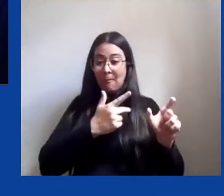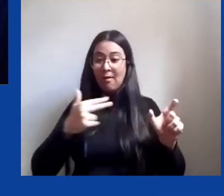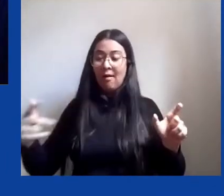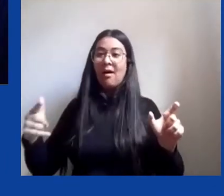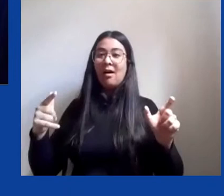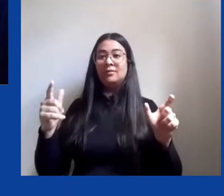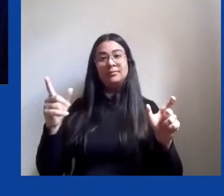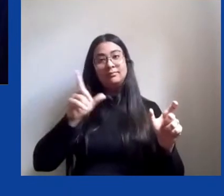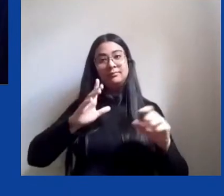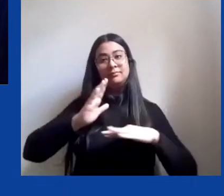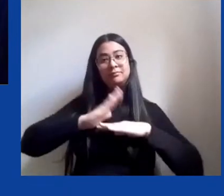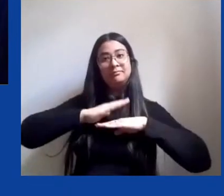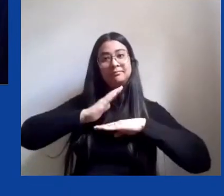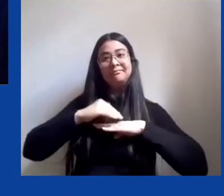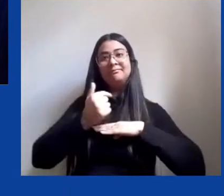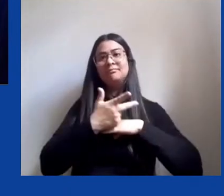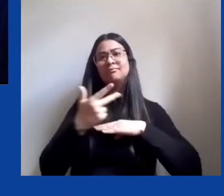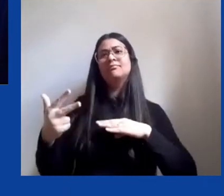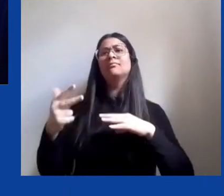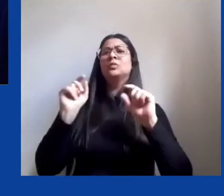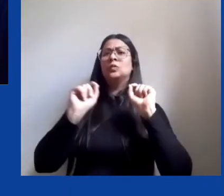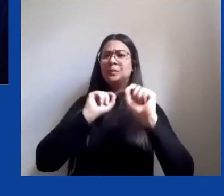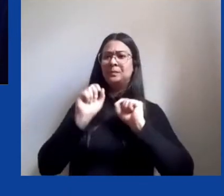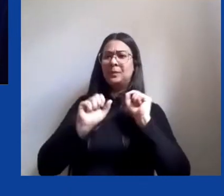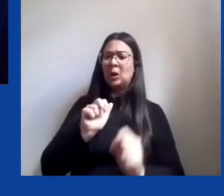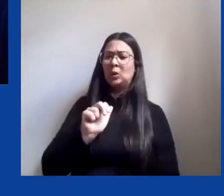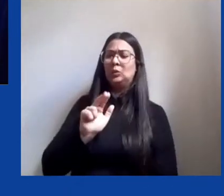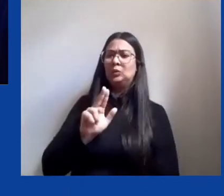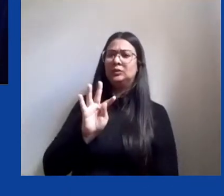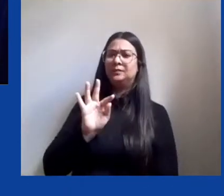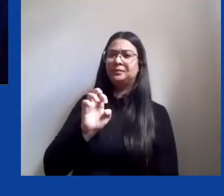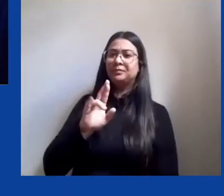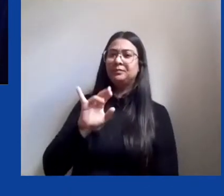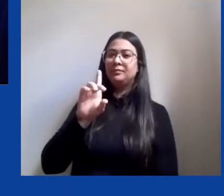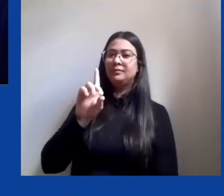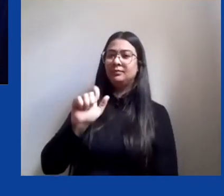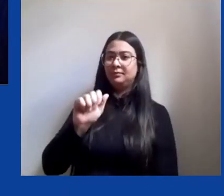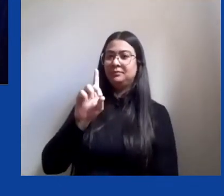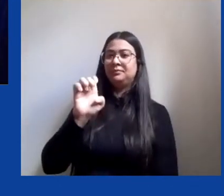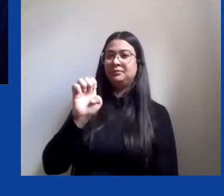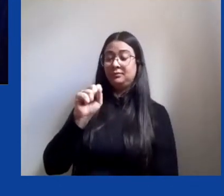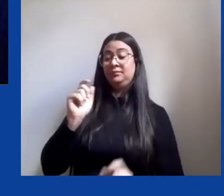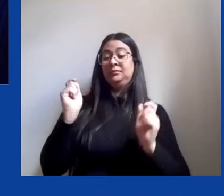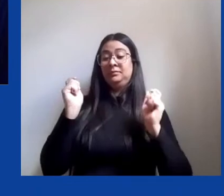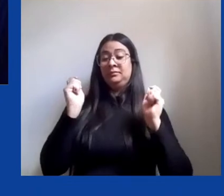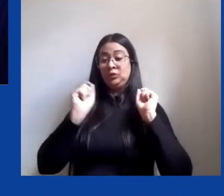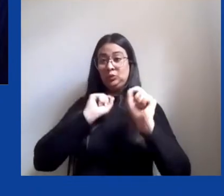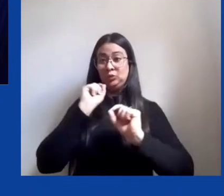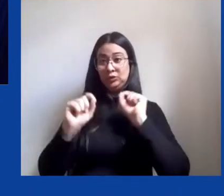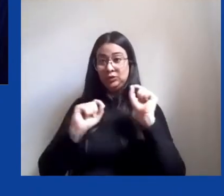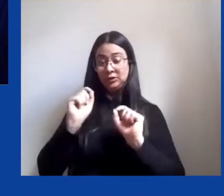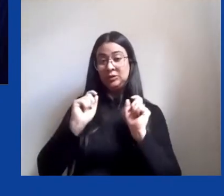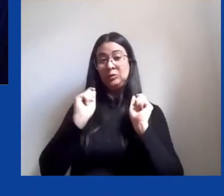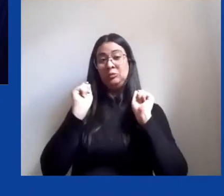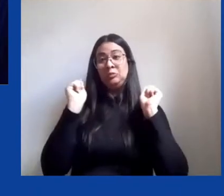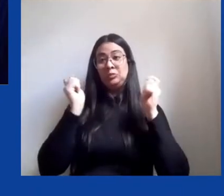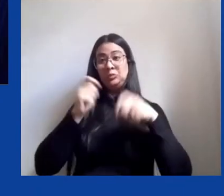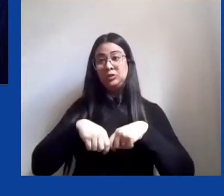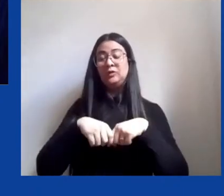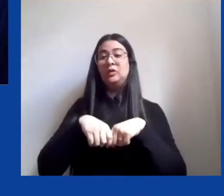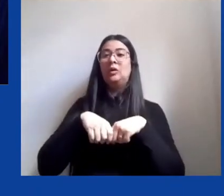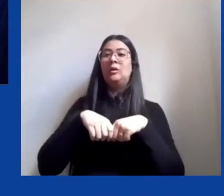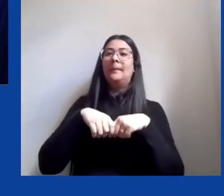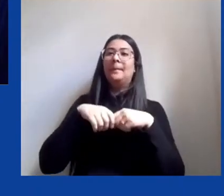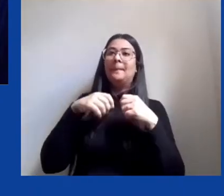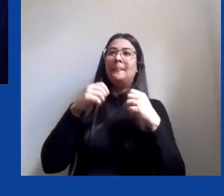suas múltiplas e complexas existências que problematizam as hegemonias, hierarquizantes e